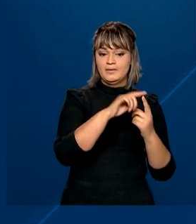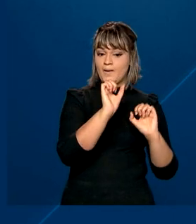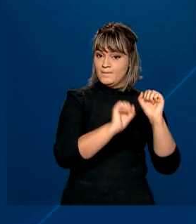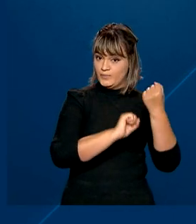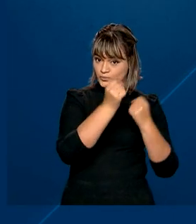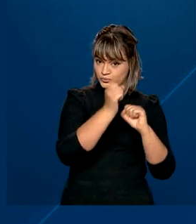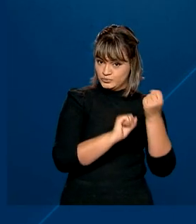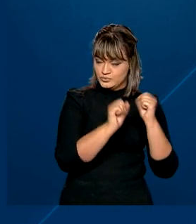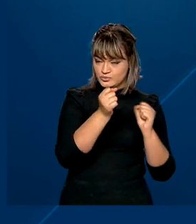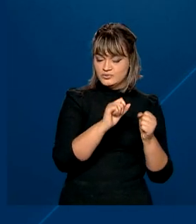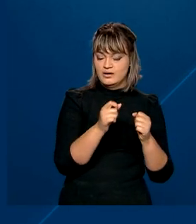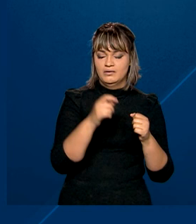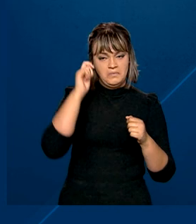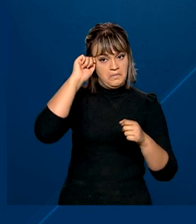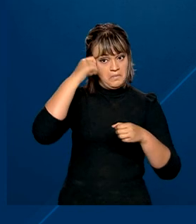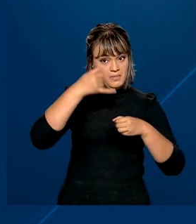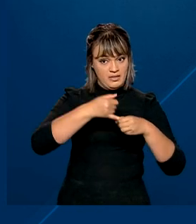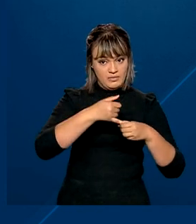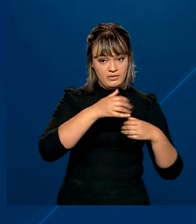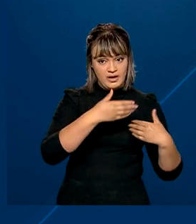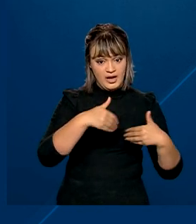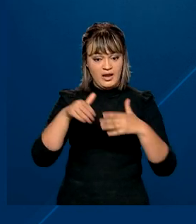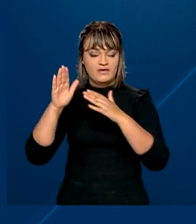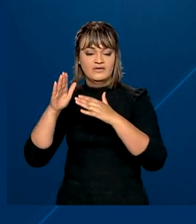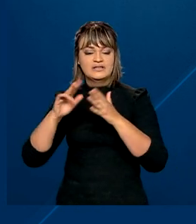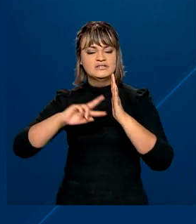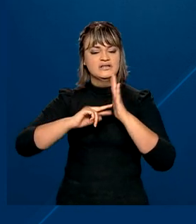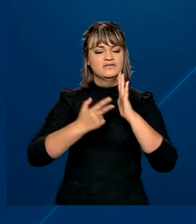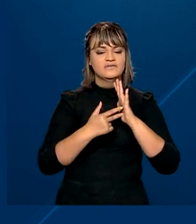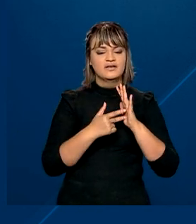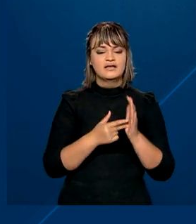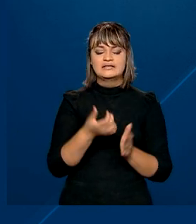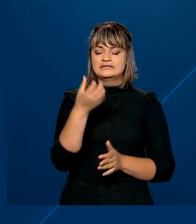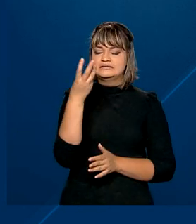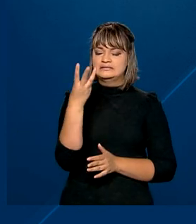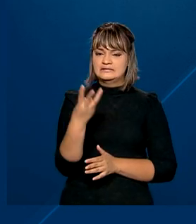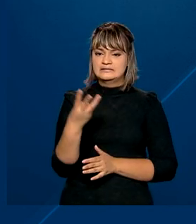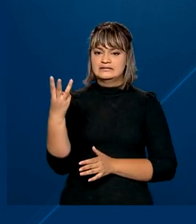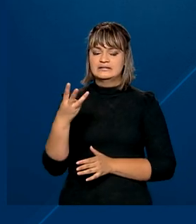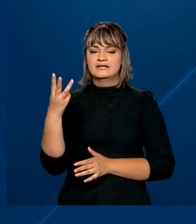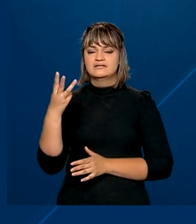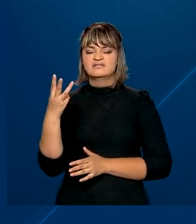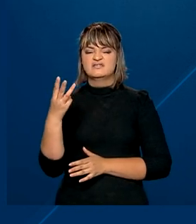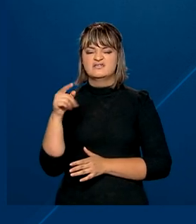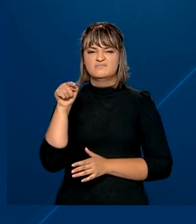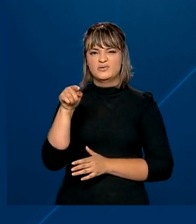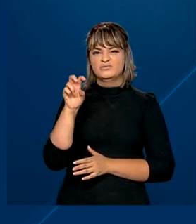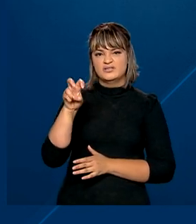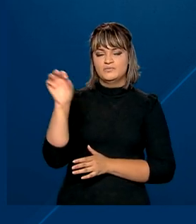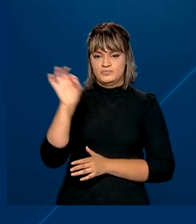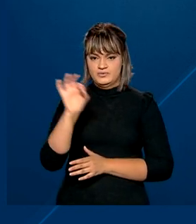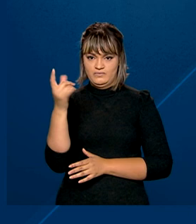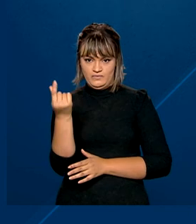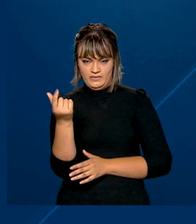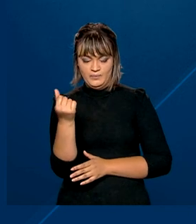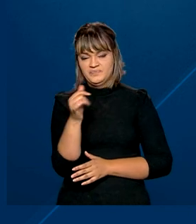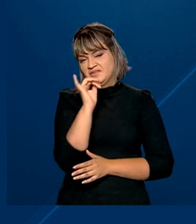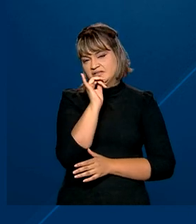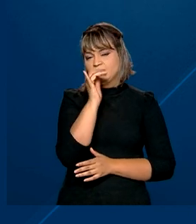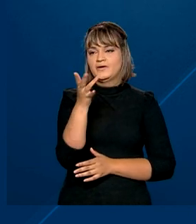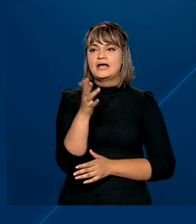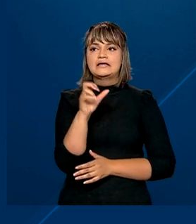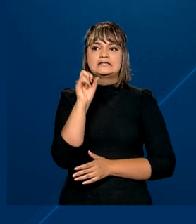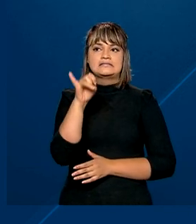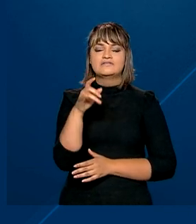ou importação do petróleo, o que representa cerca de 33,5% do preço. Por exemplo,